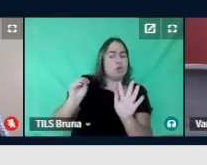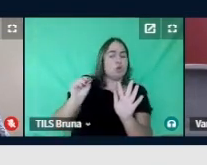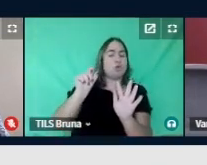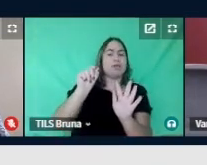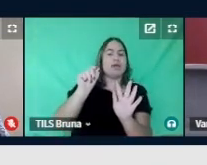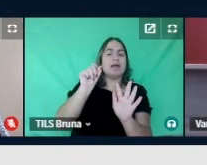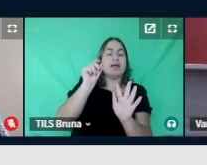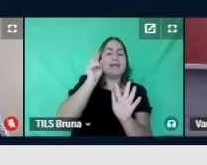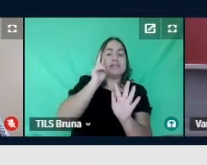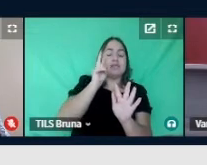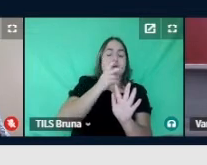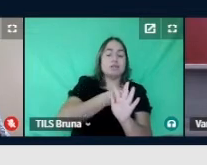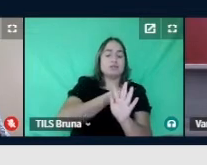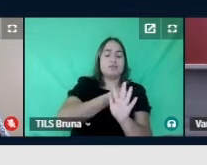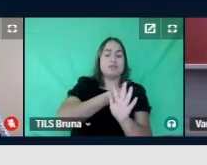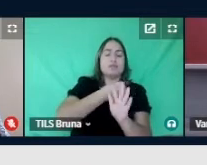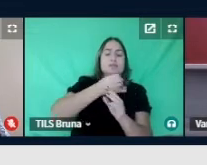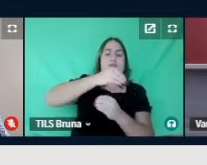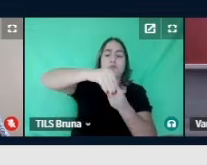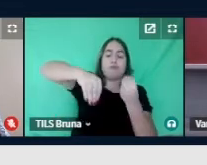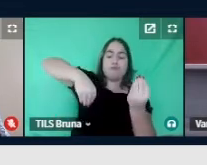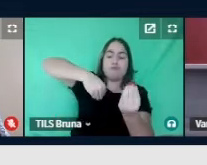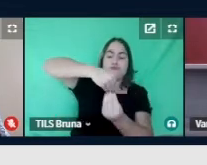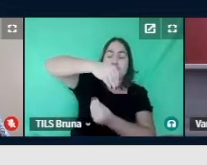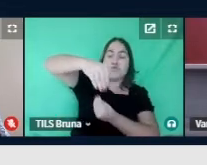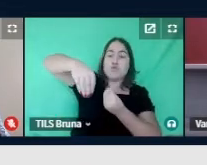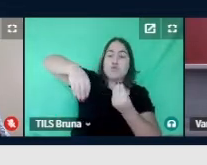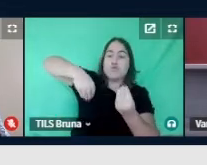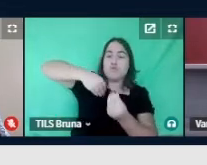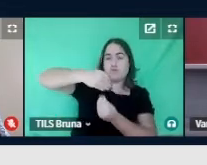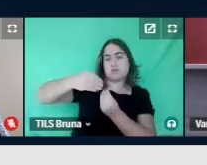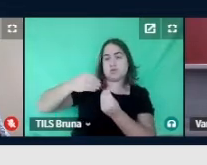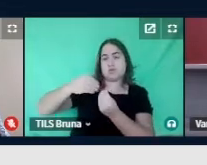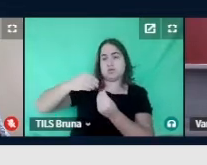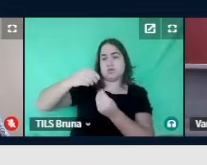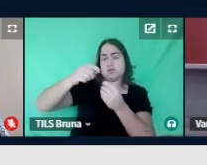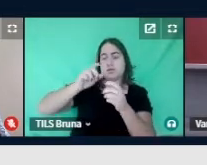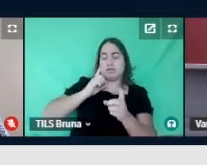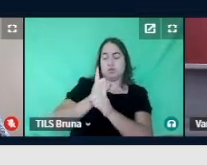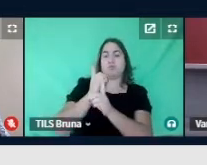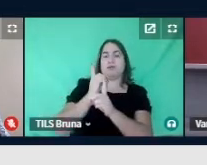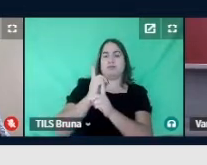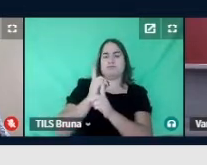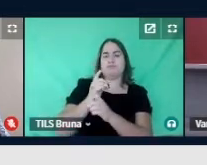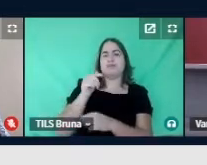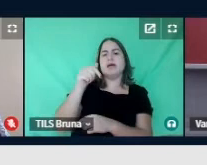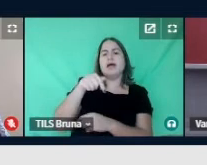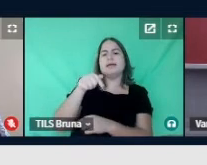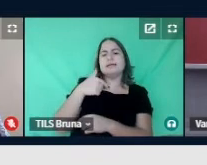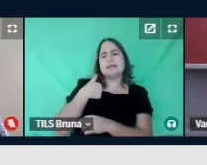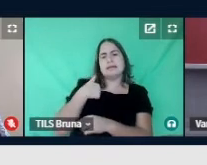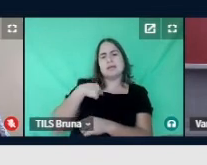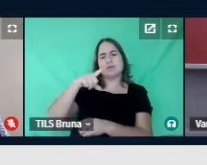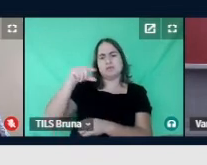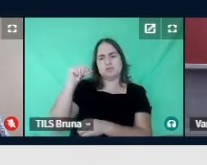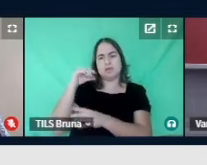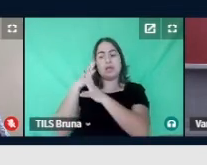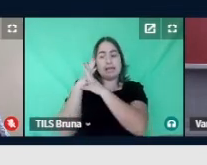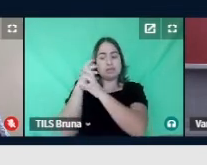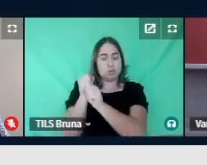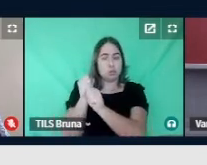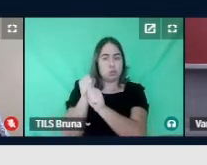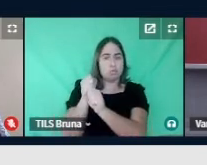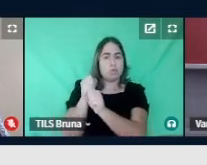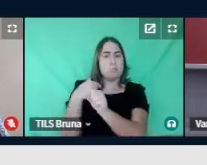vida envoltas nesse histórico do diagnóstico. Aqui, eu elenquei resumidamente